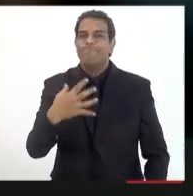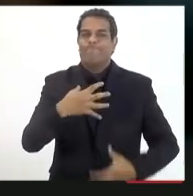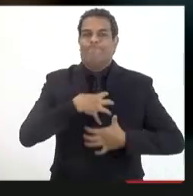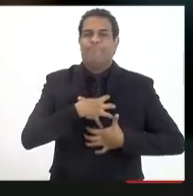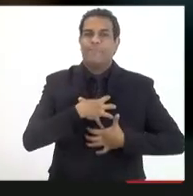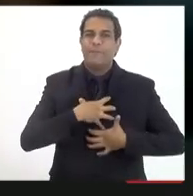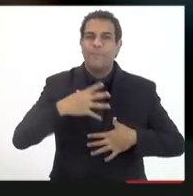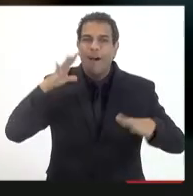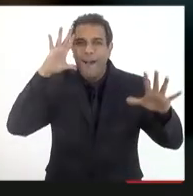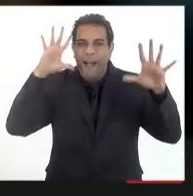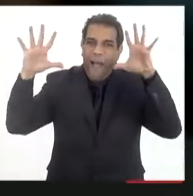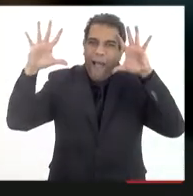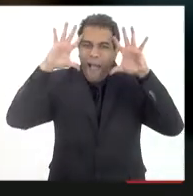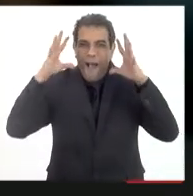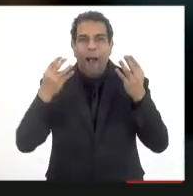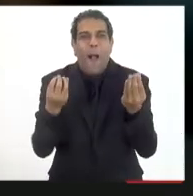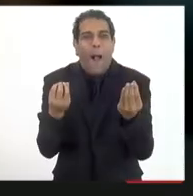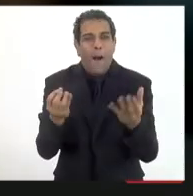imaginando